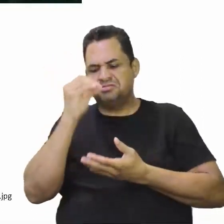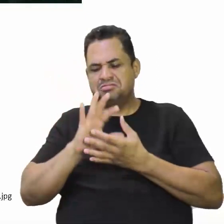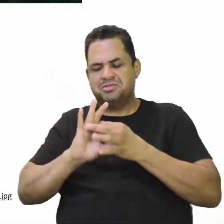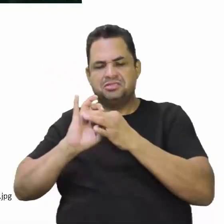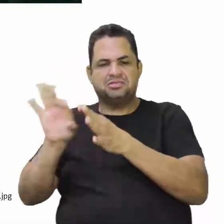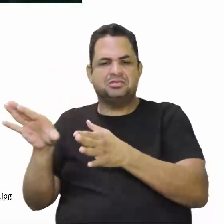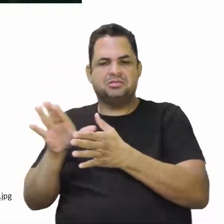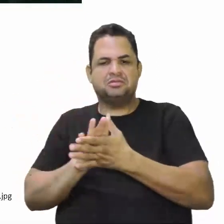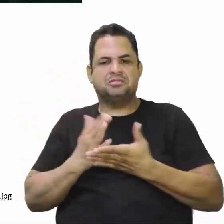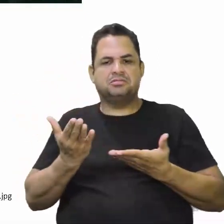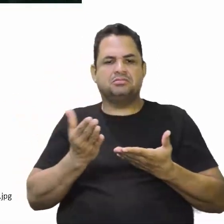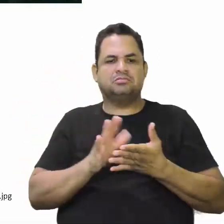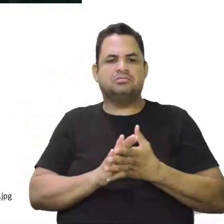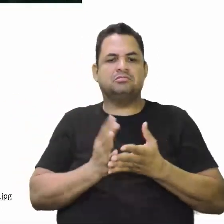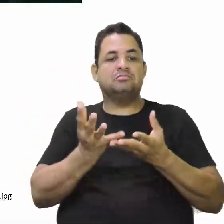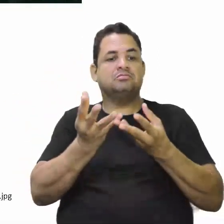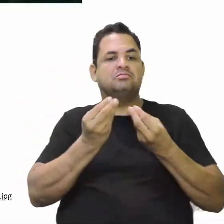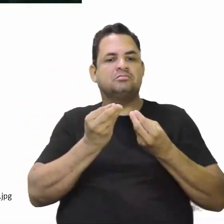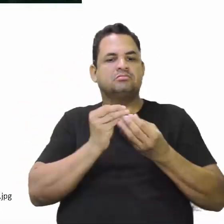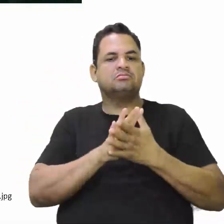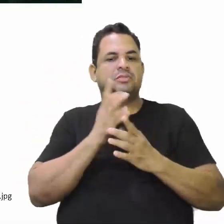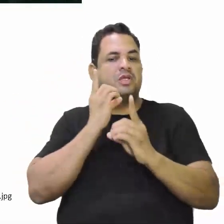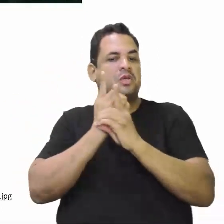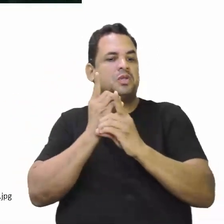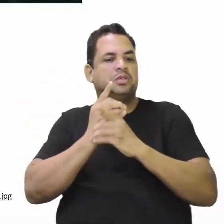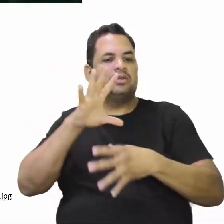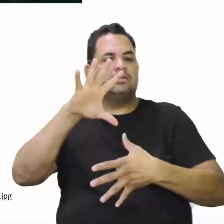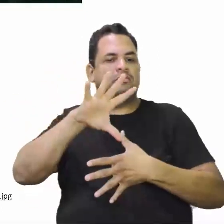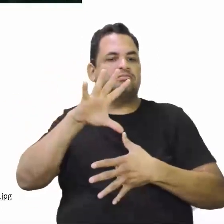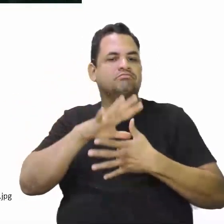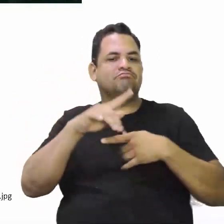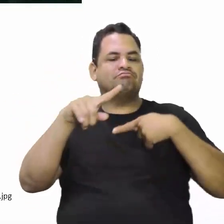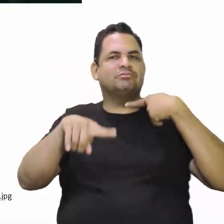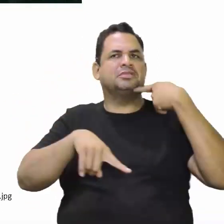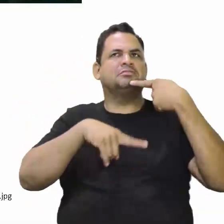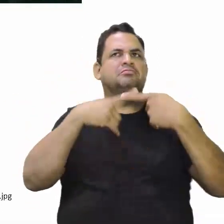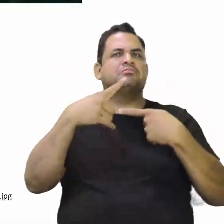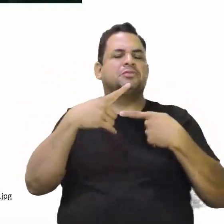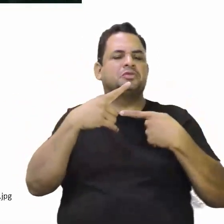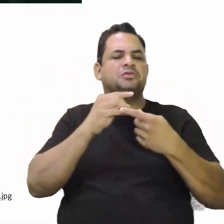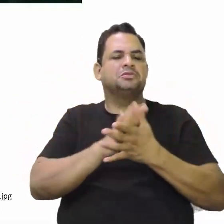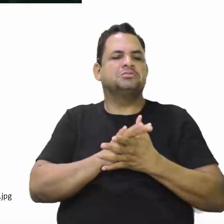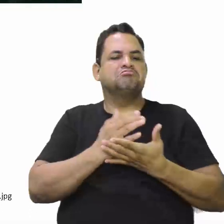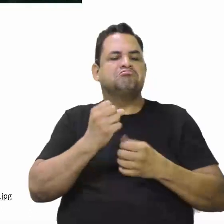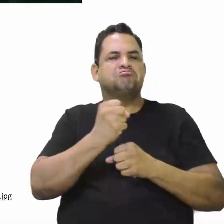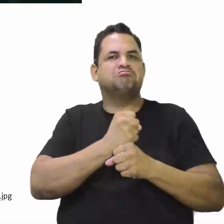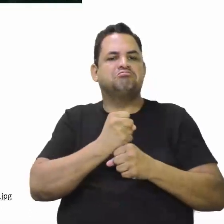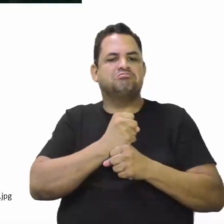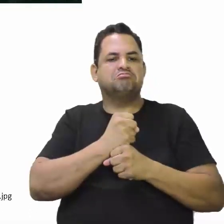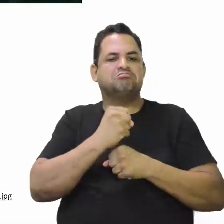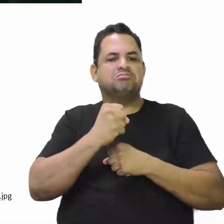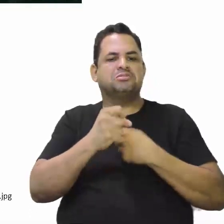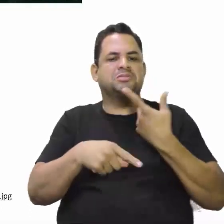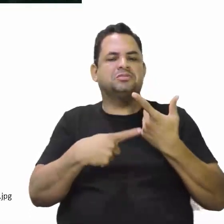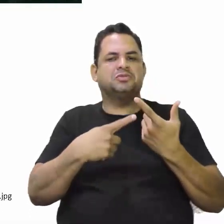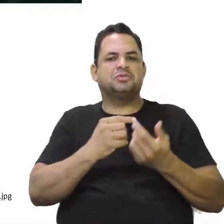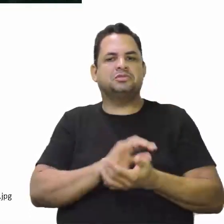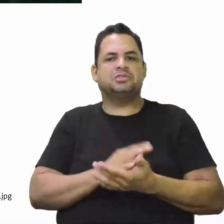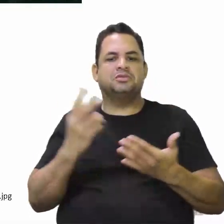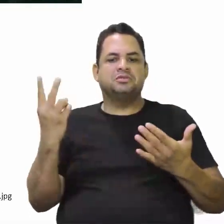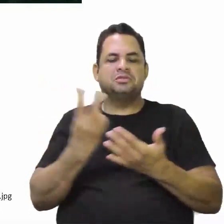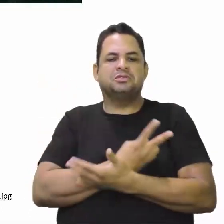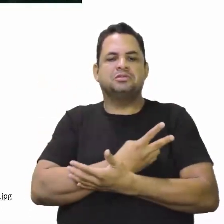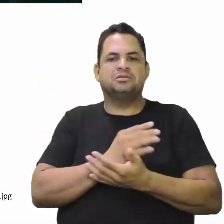Recebeu a glória de ter descoberto chegar à América mais de 100 anos depois do feito. Então, ah,